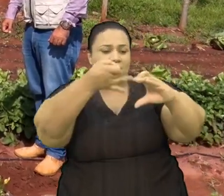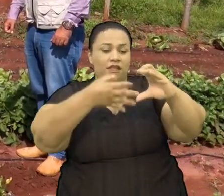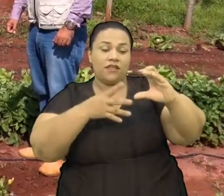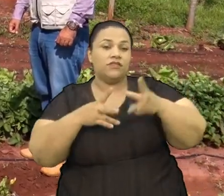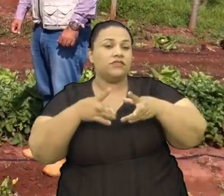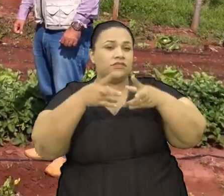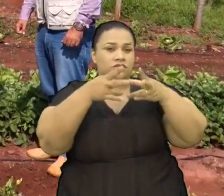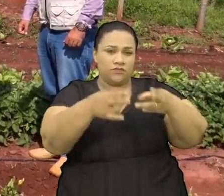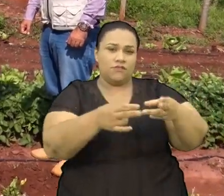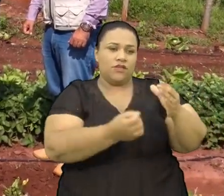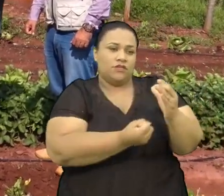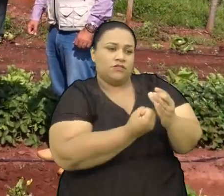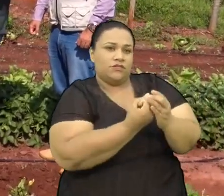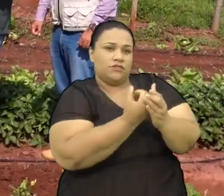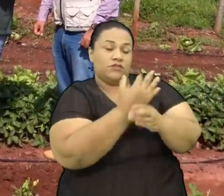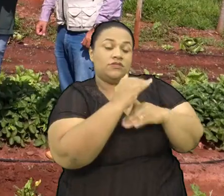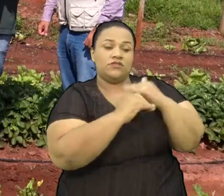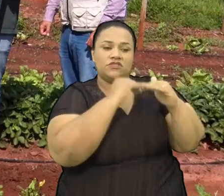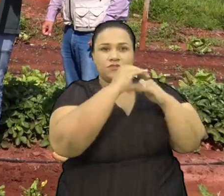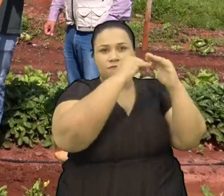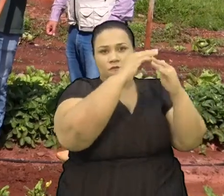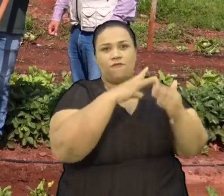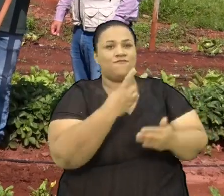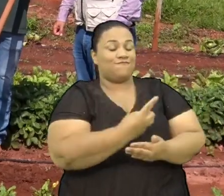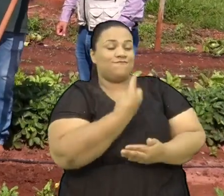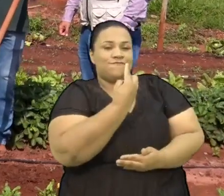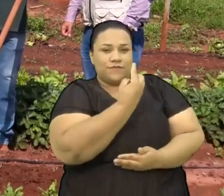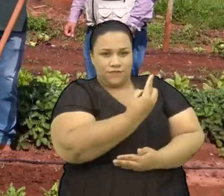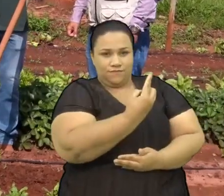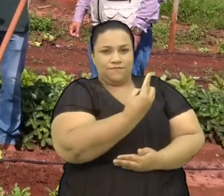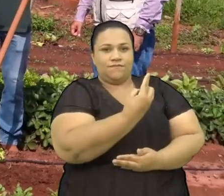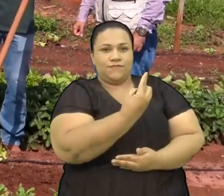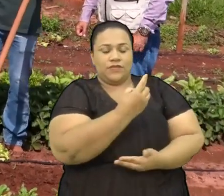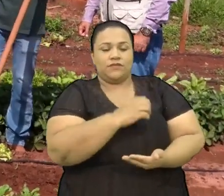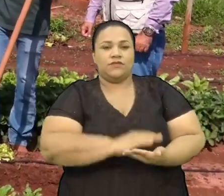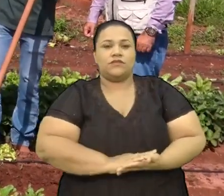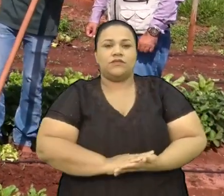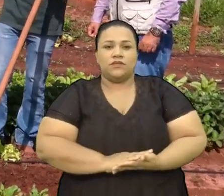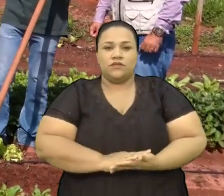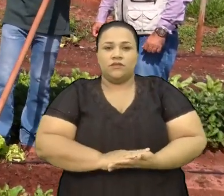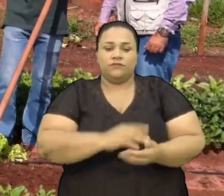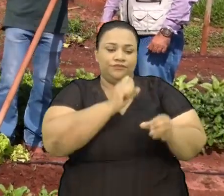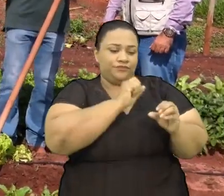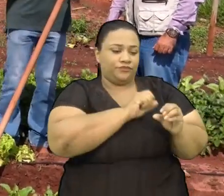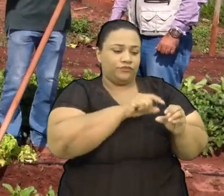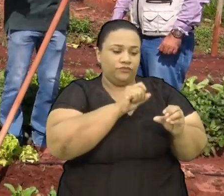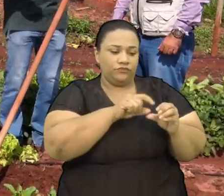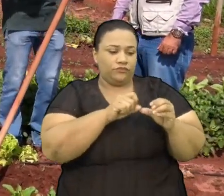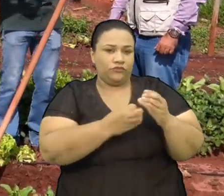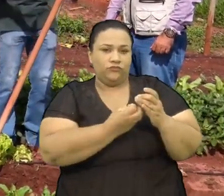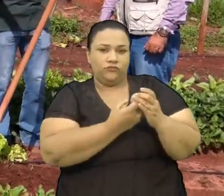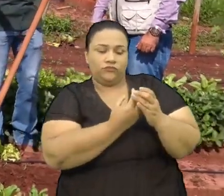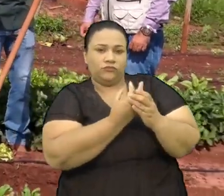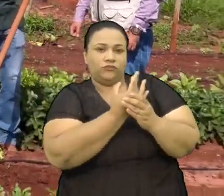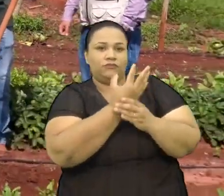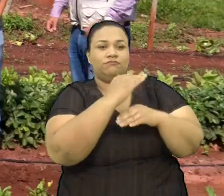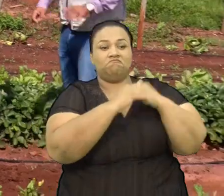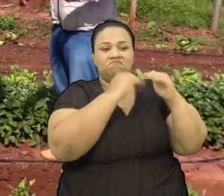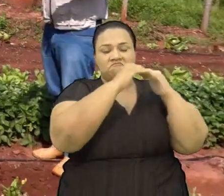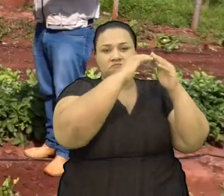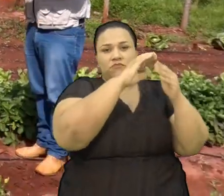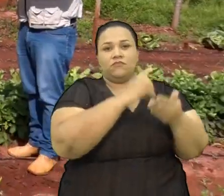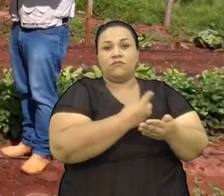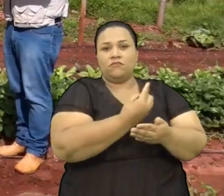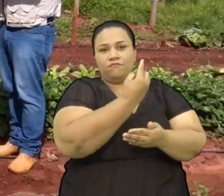ela no sistema rotacional De plantação, de cultivo Ela vai produzir o seu próprio alimento